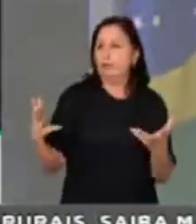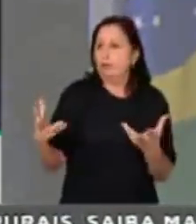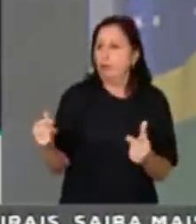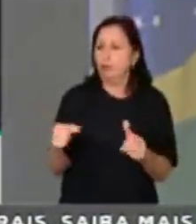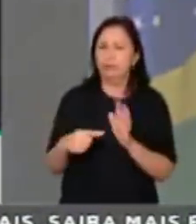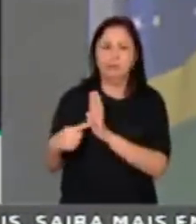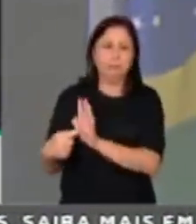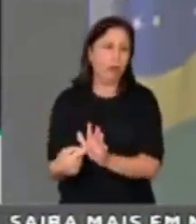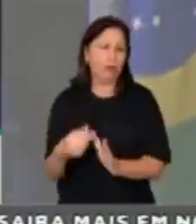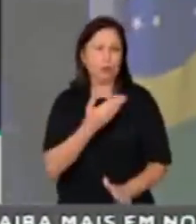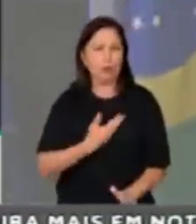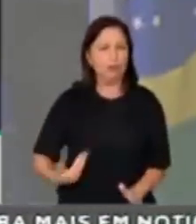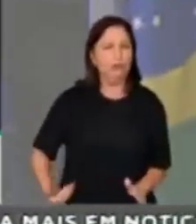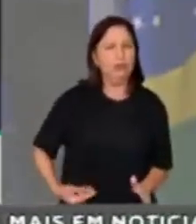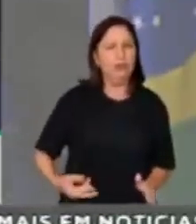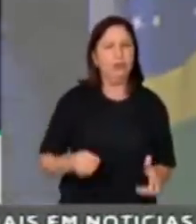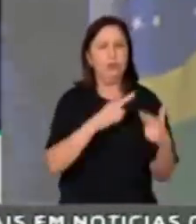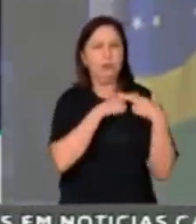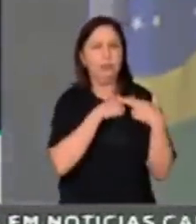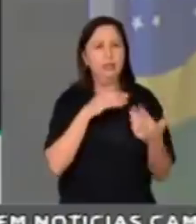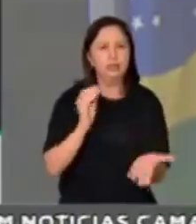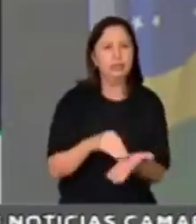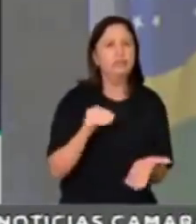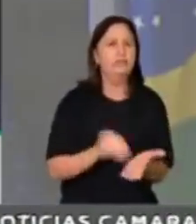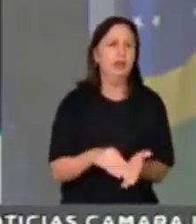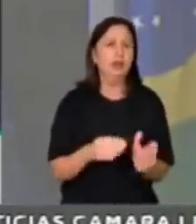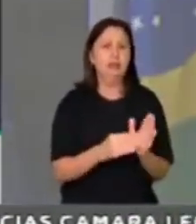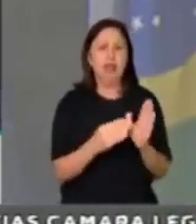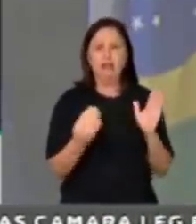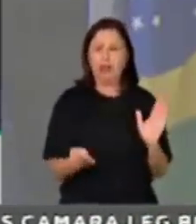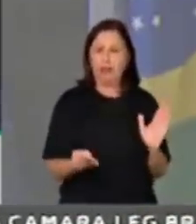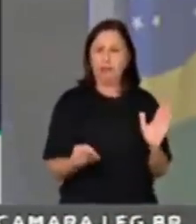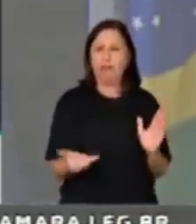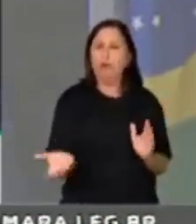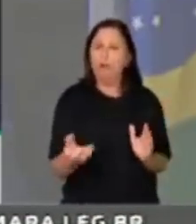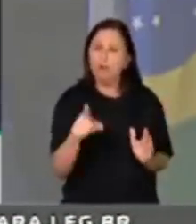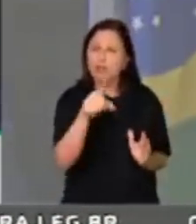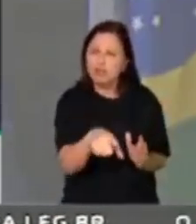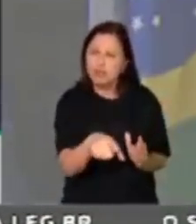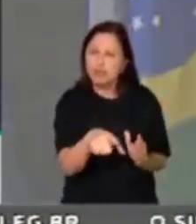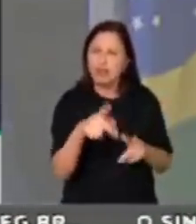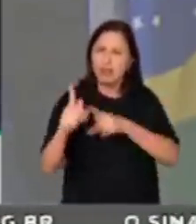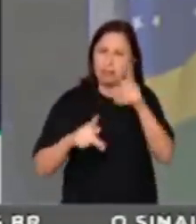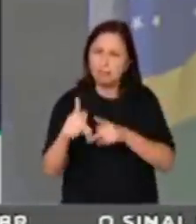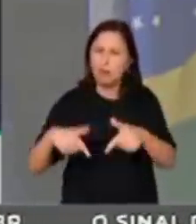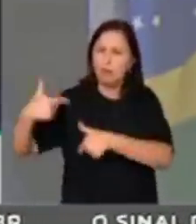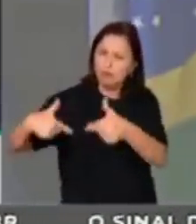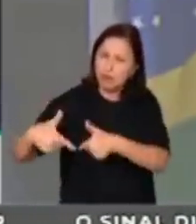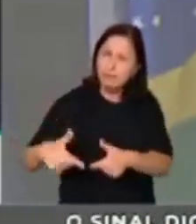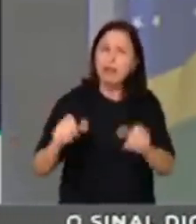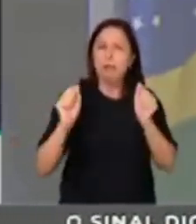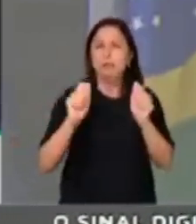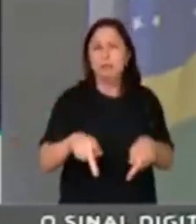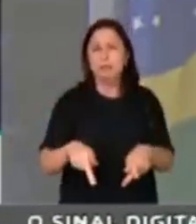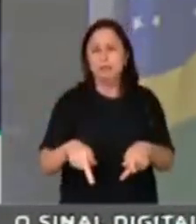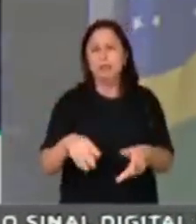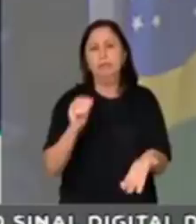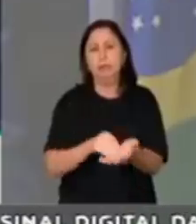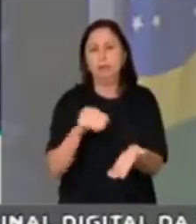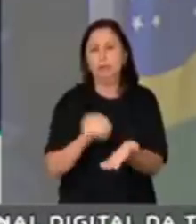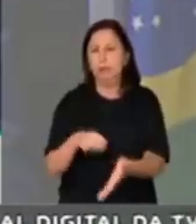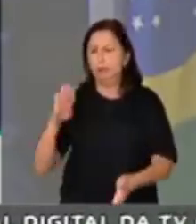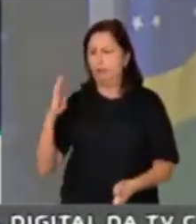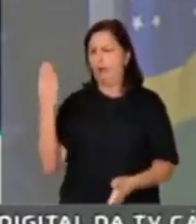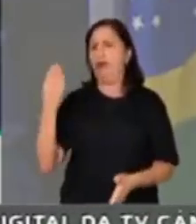irresponsável e que quem defende a reforma previdenciária quer que o brasileiro trabalhe até morrer sem se aposentar. Então, vamos